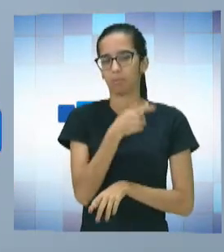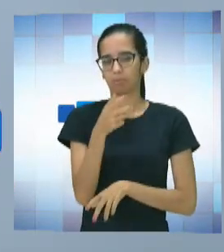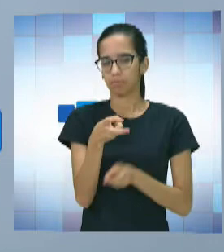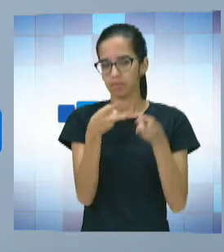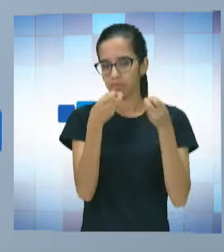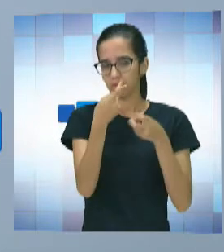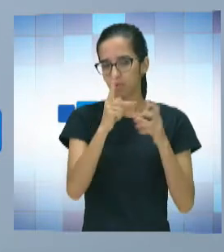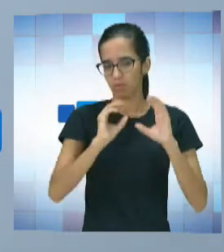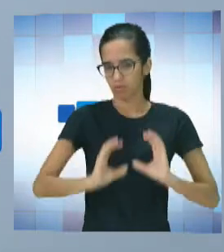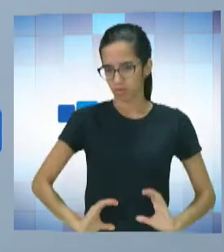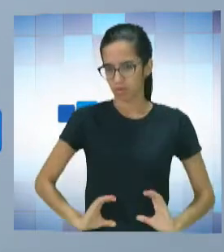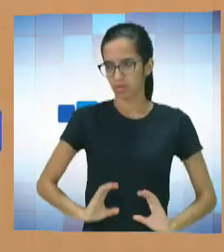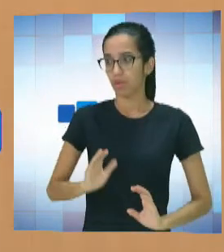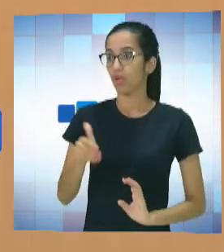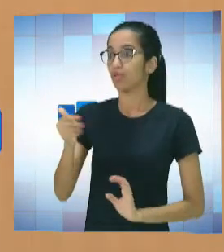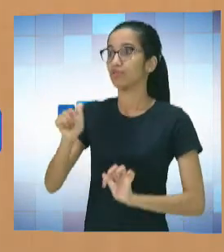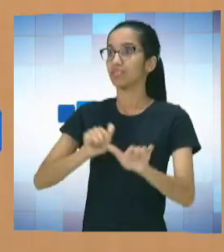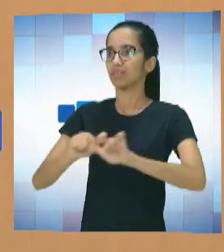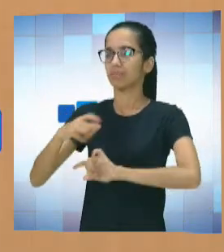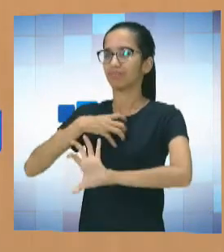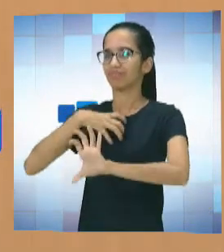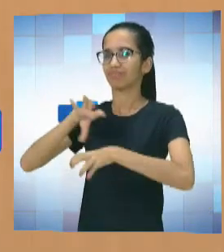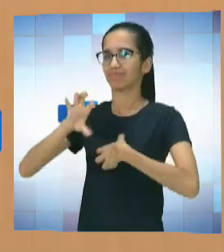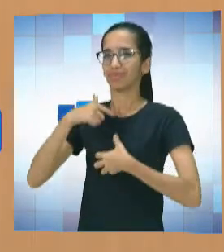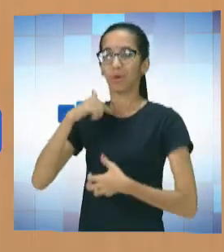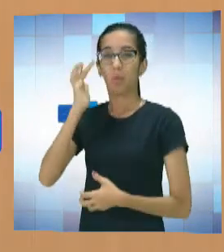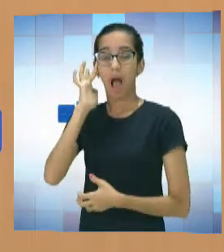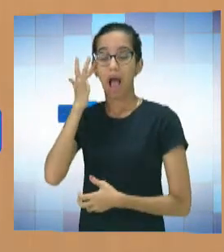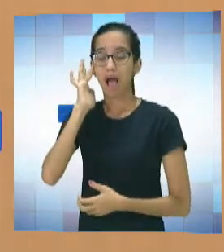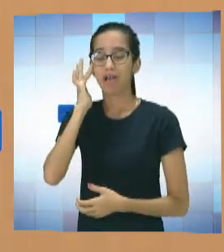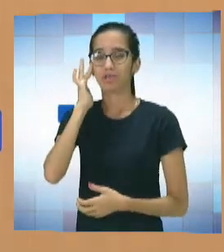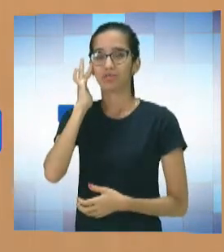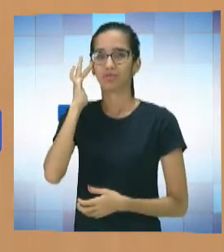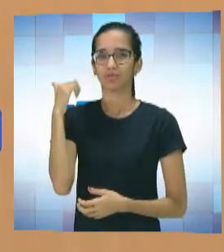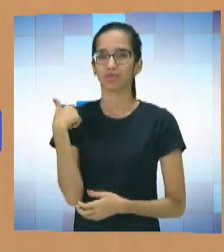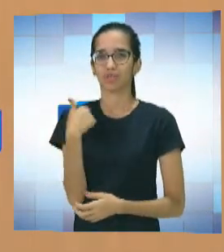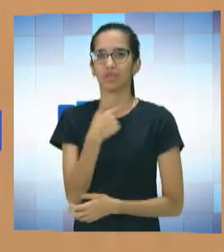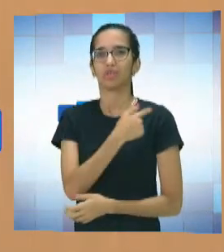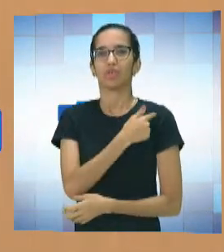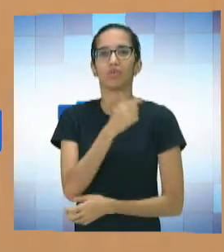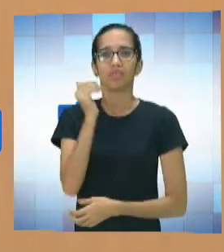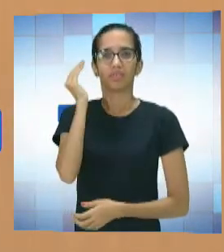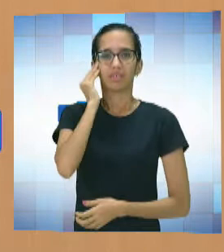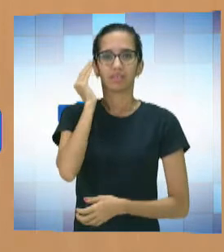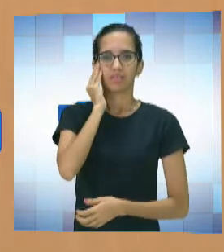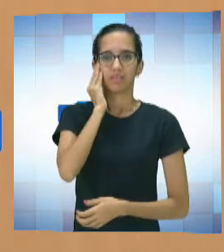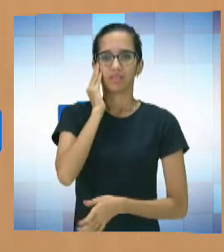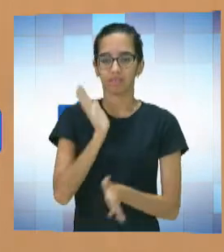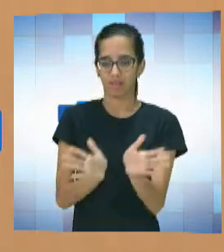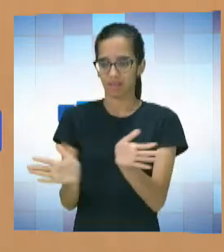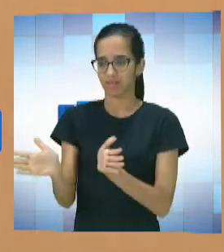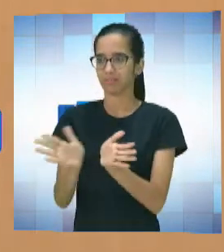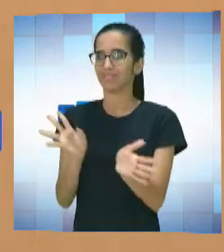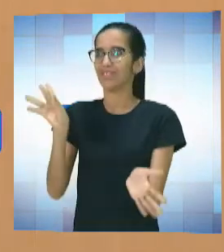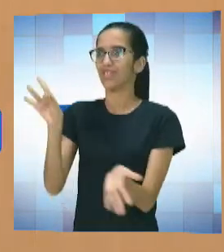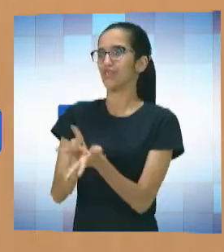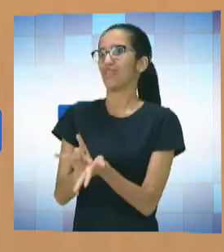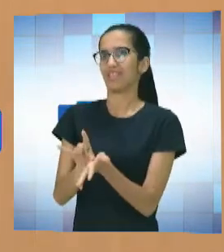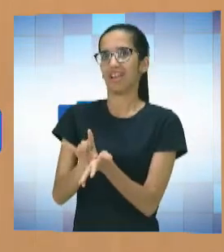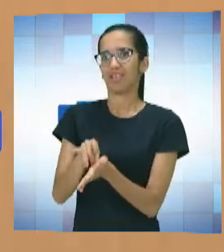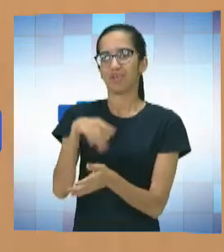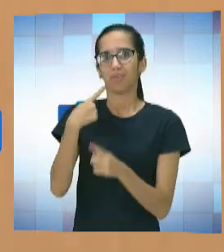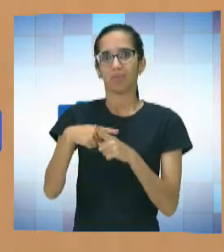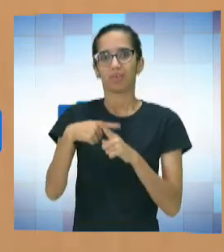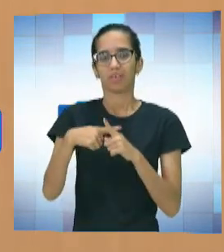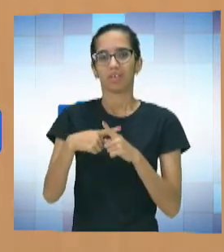Quando você trabalha a sensibilidade, aí eu acho que, aí é onde nós entramos no campo da sensibilidade. Sim, sim. Se você